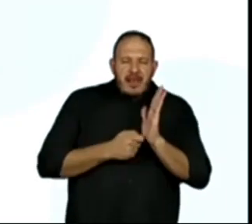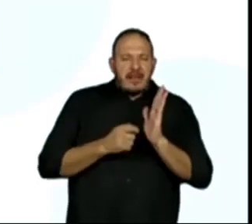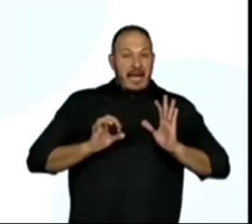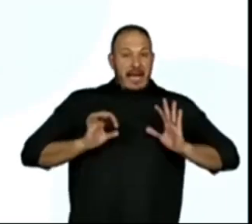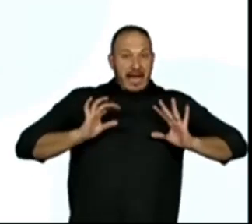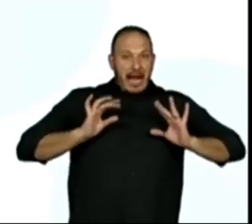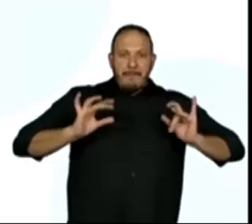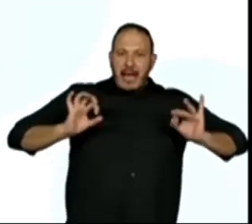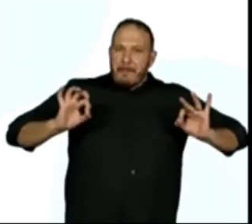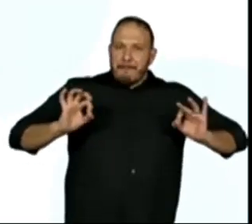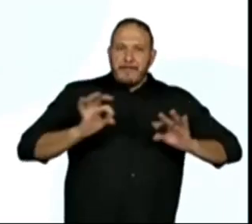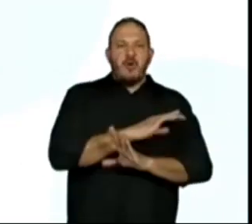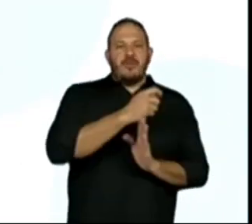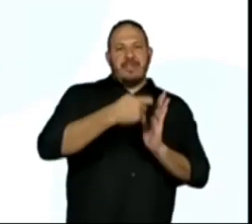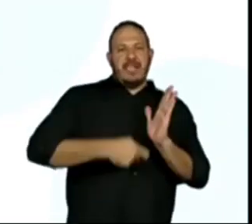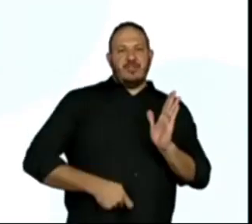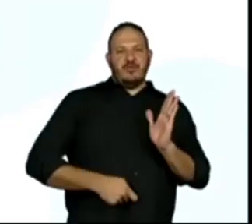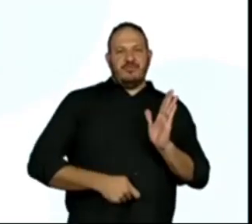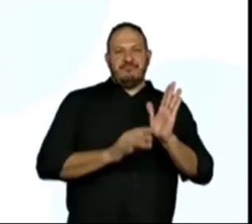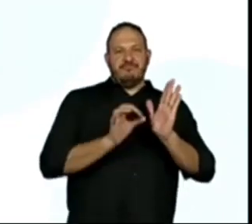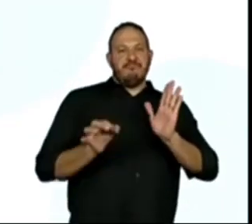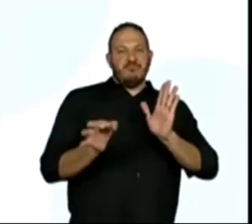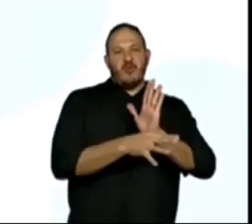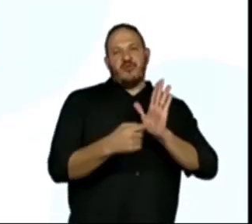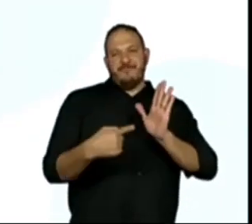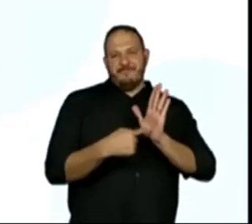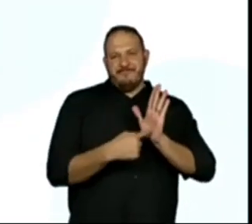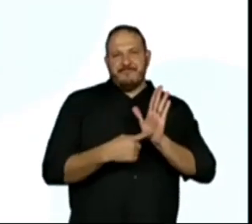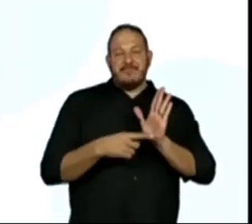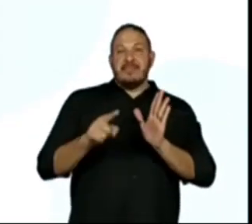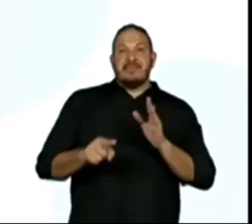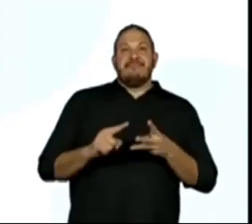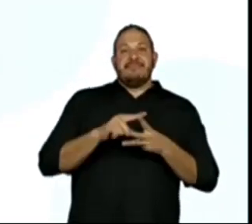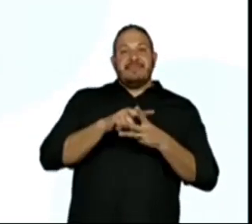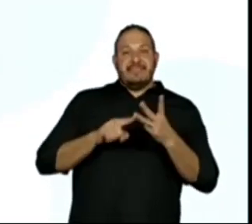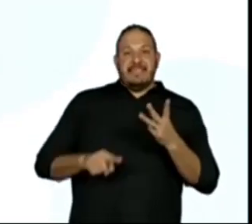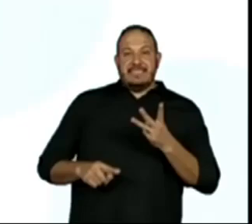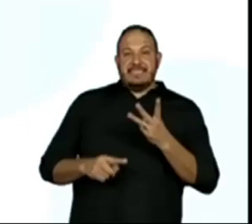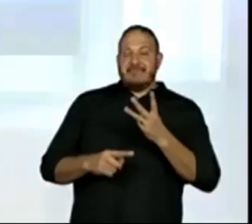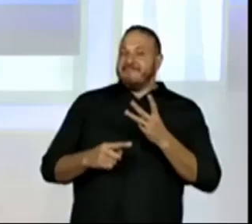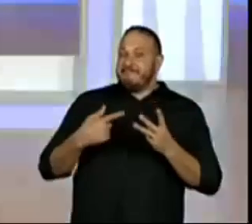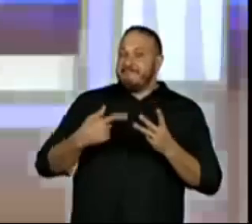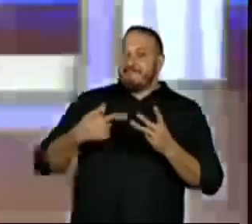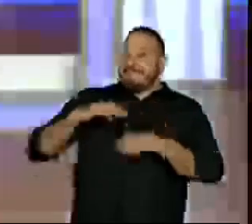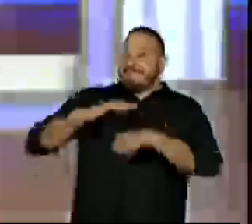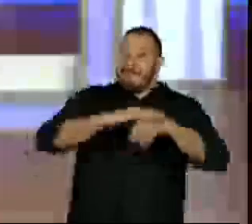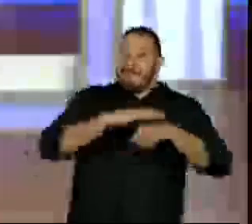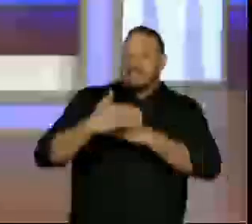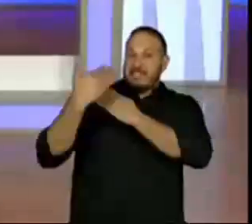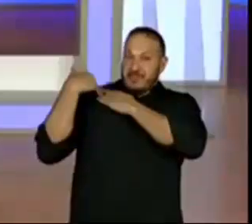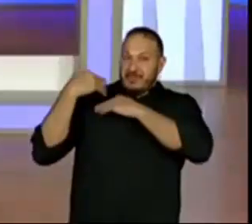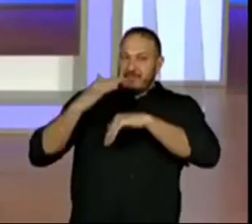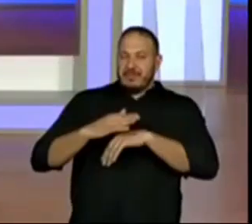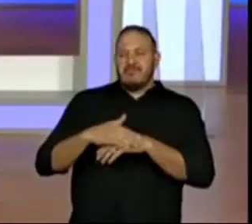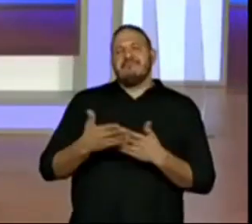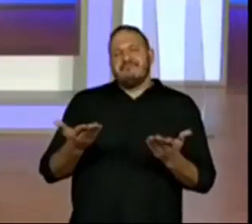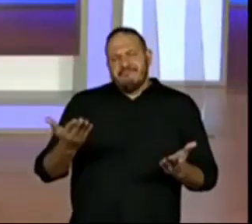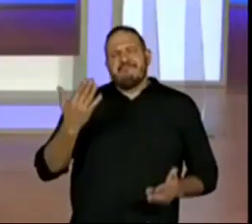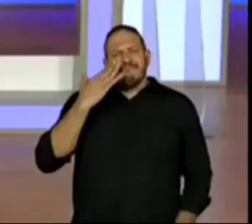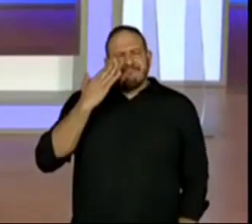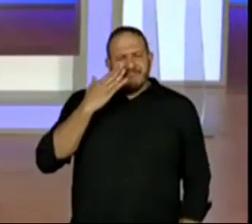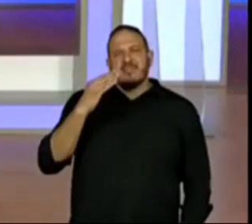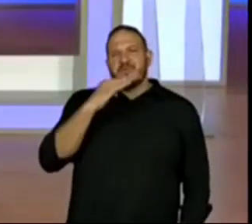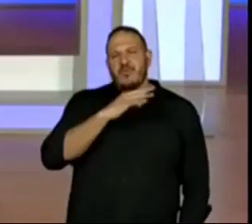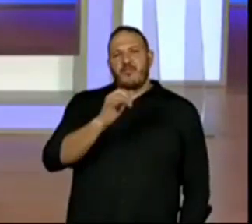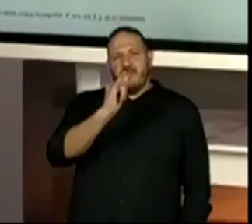texto. Nós temos três missões aqui. E é claro que eu vou falar para vocês, mas no